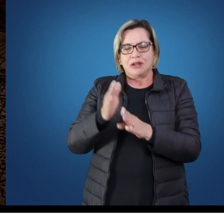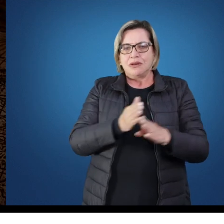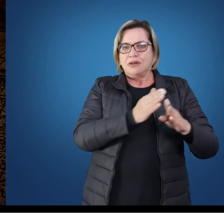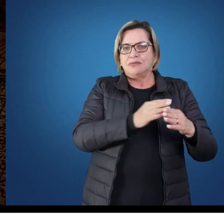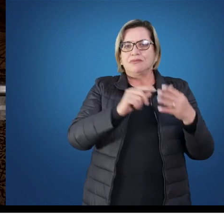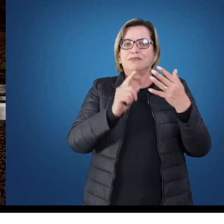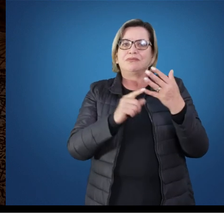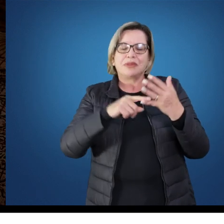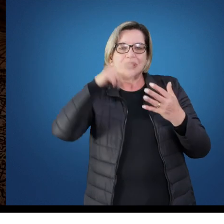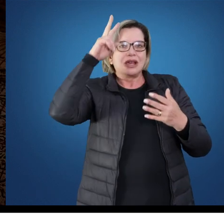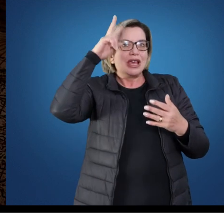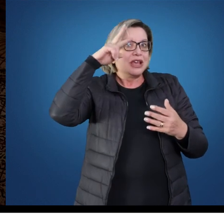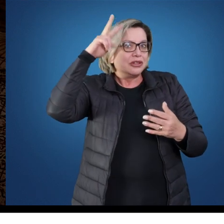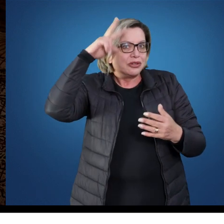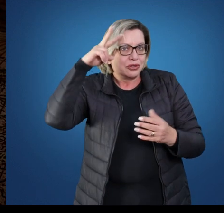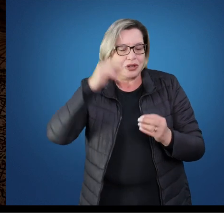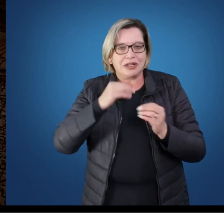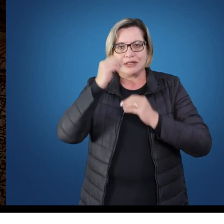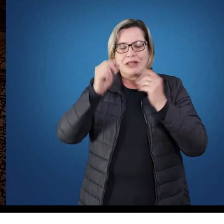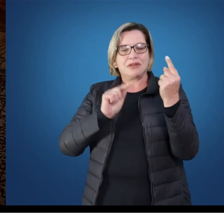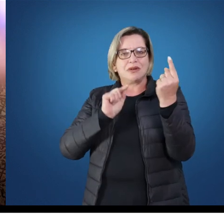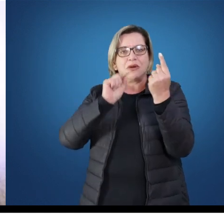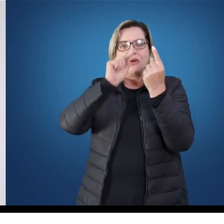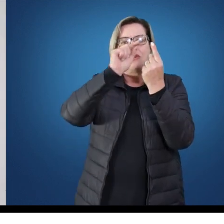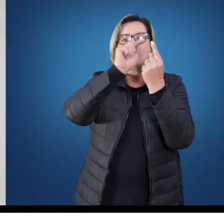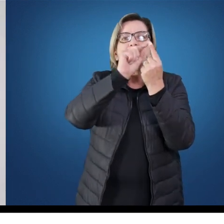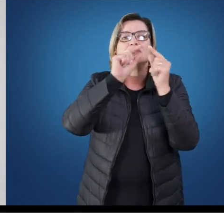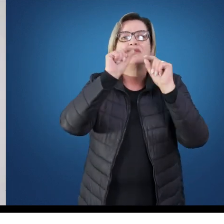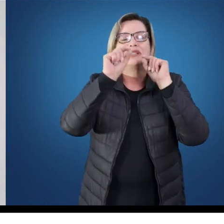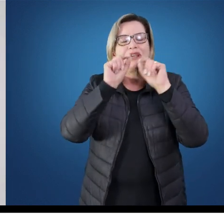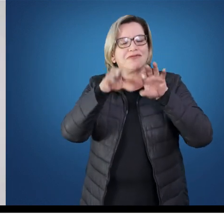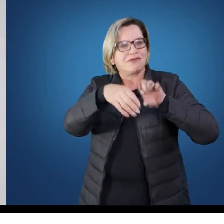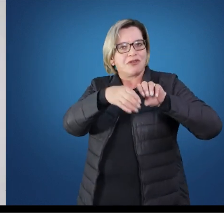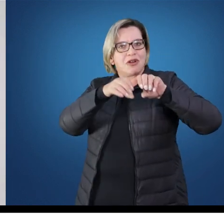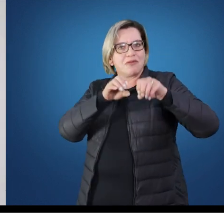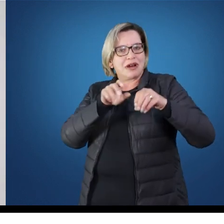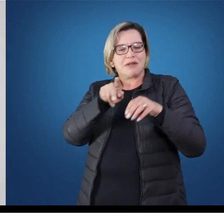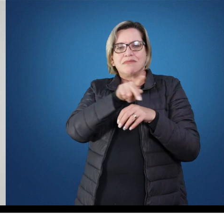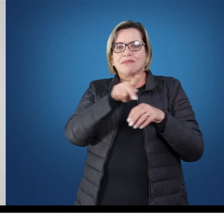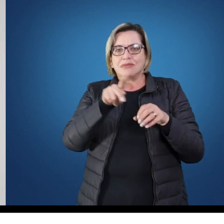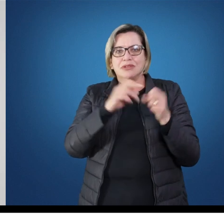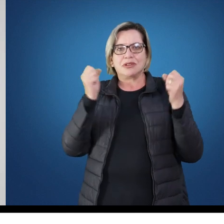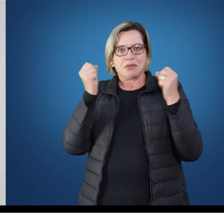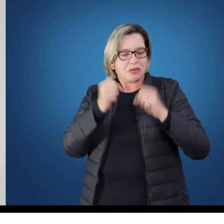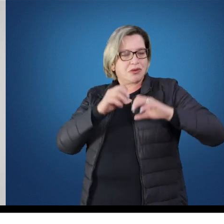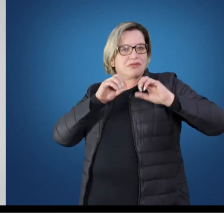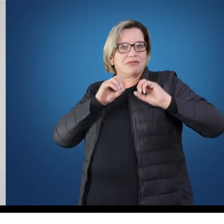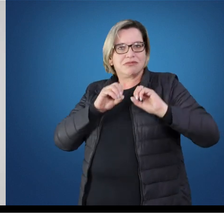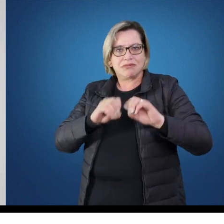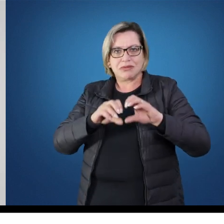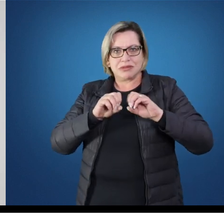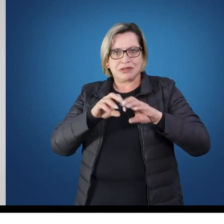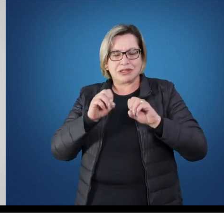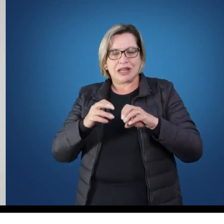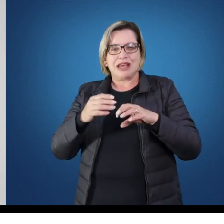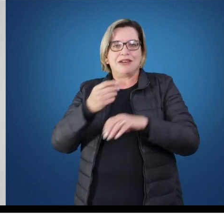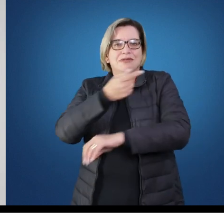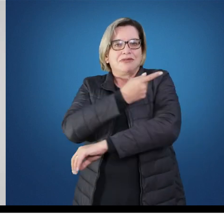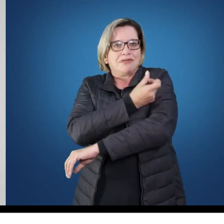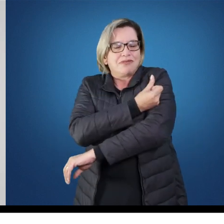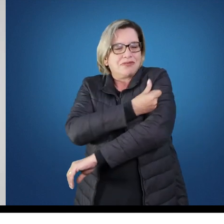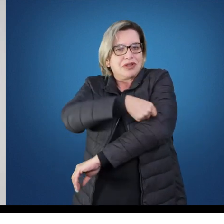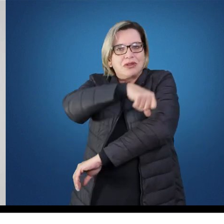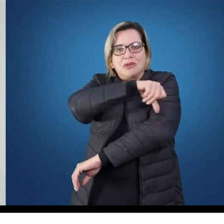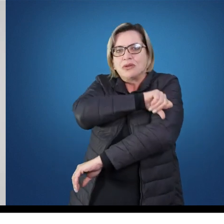Curso de licenciatura em História O curso tem como objetivo principal formar professores capazes de ministrar em aulas os ensinos